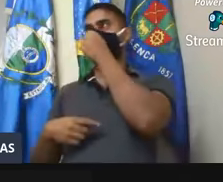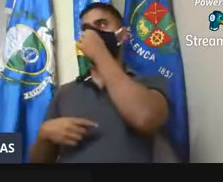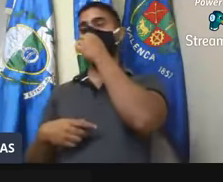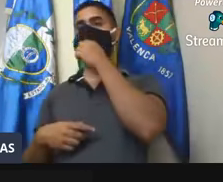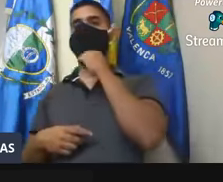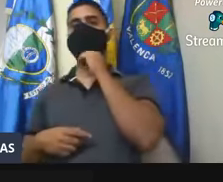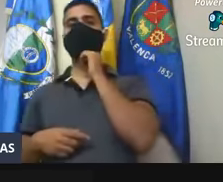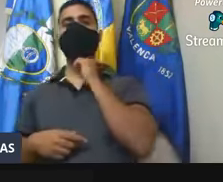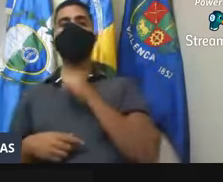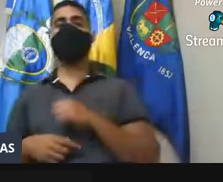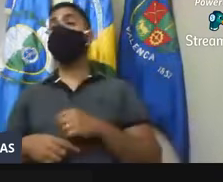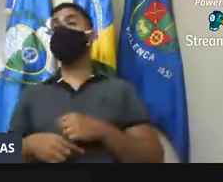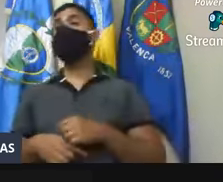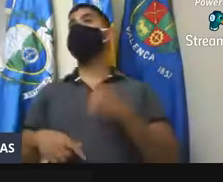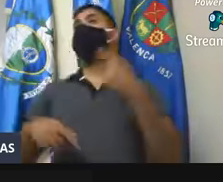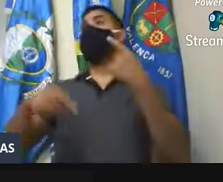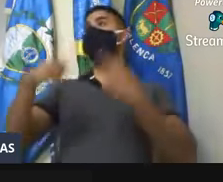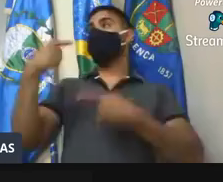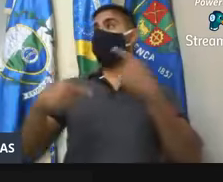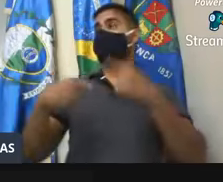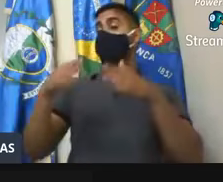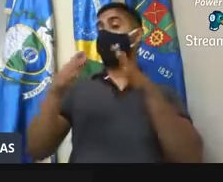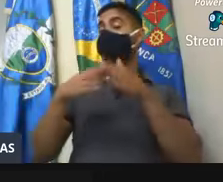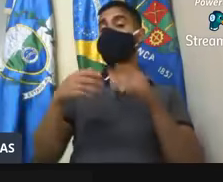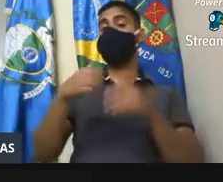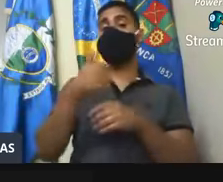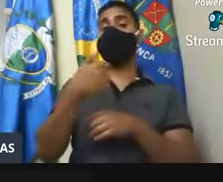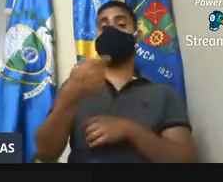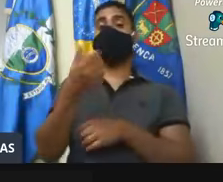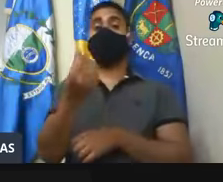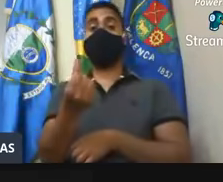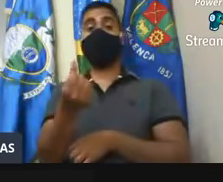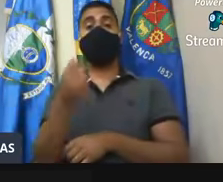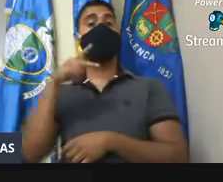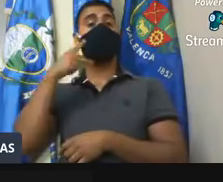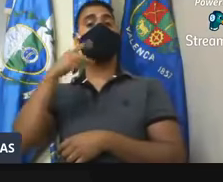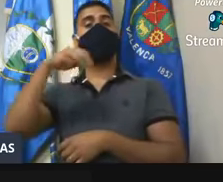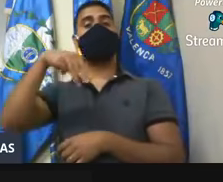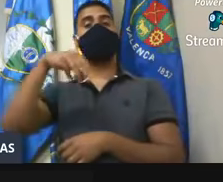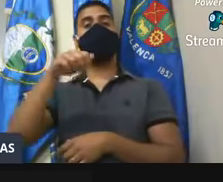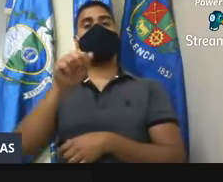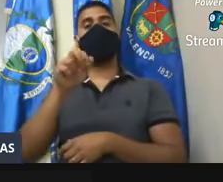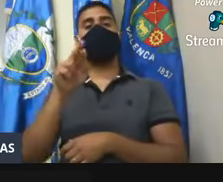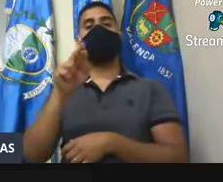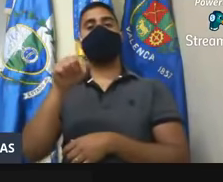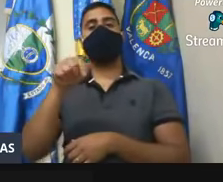Vereador, discutindo o requerimento 176, o autor Marquinhos da Saúde.